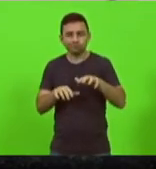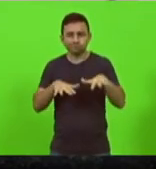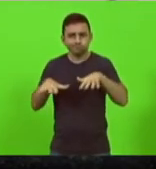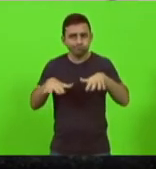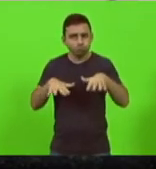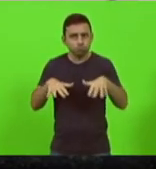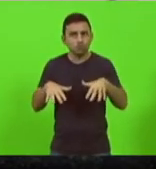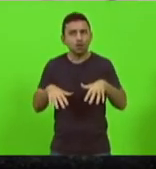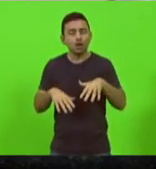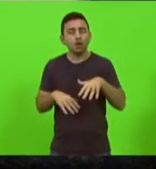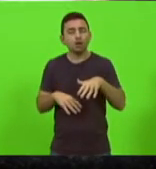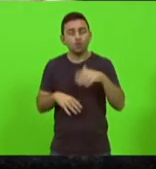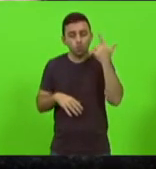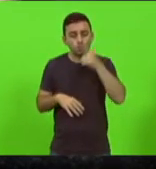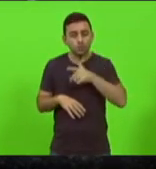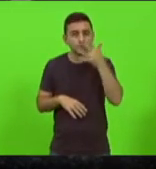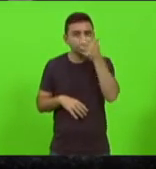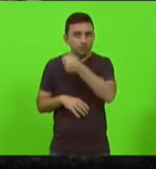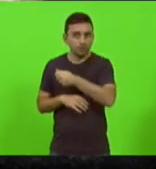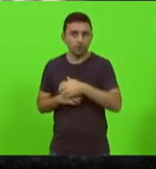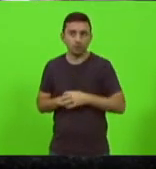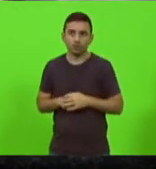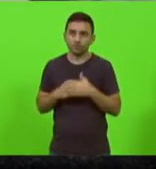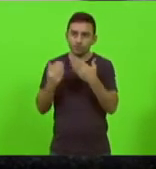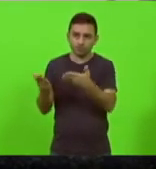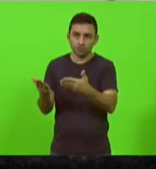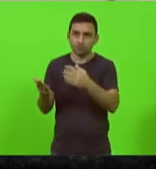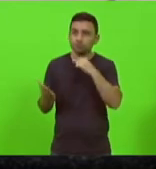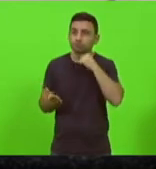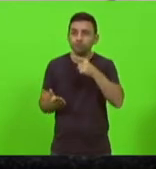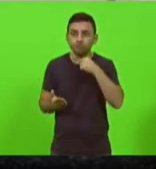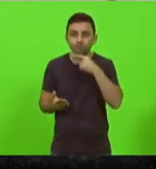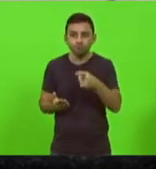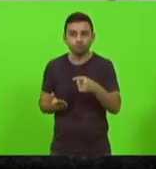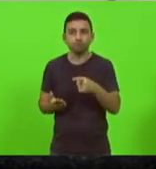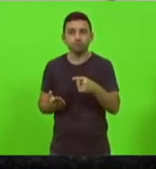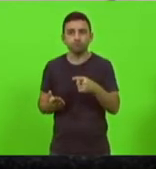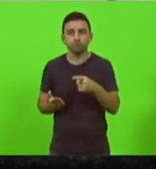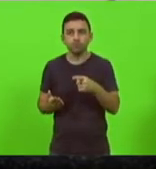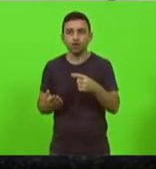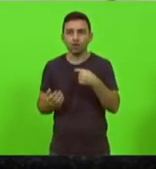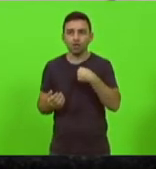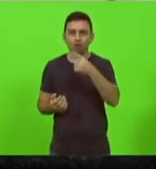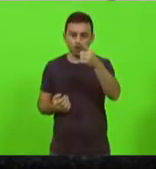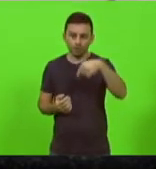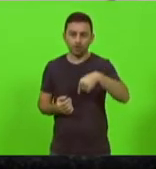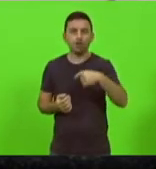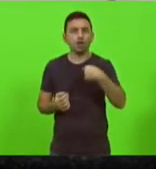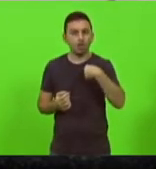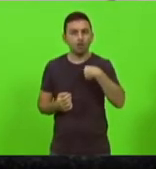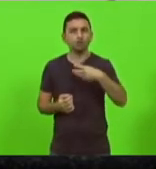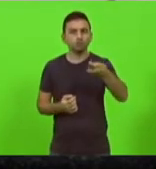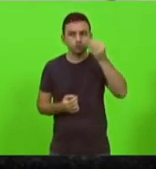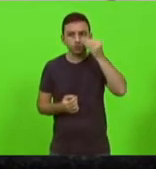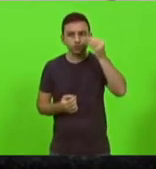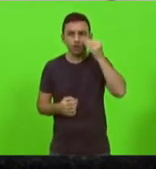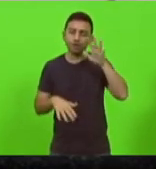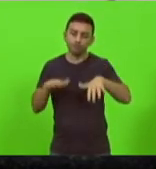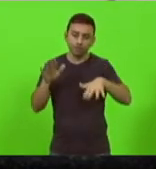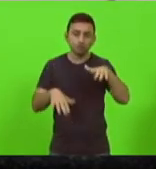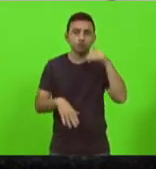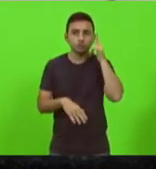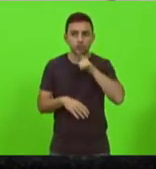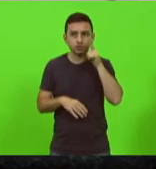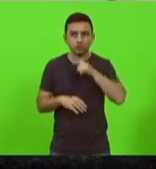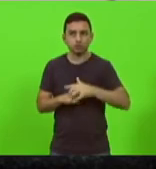que houve nós salvamos se o senhor não conseguir resolver algum manda que talvez eu vá tentar e talvez consiga questão